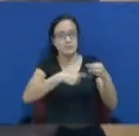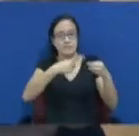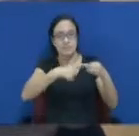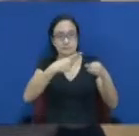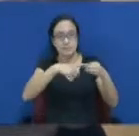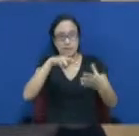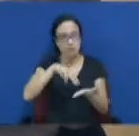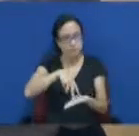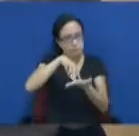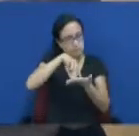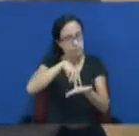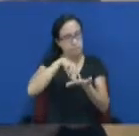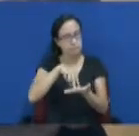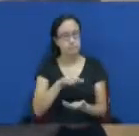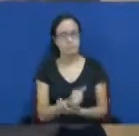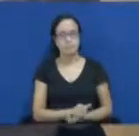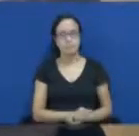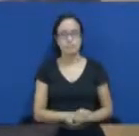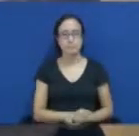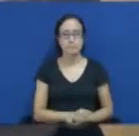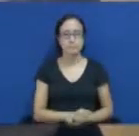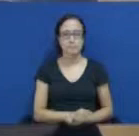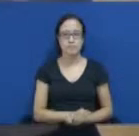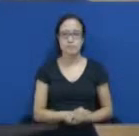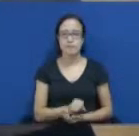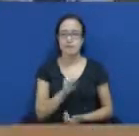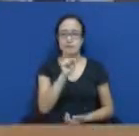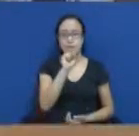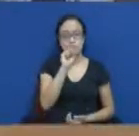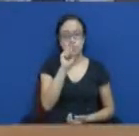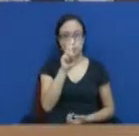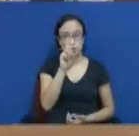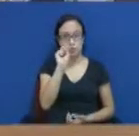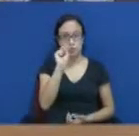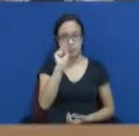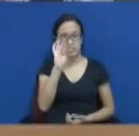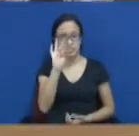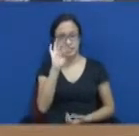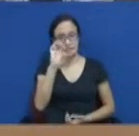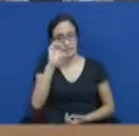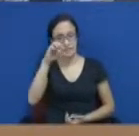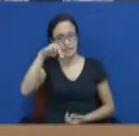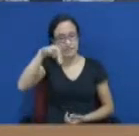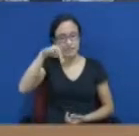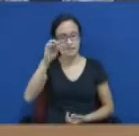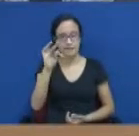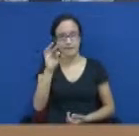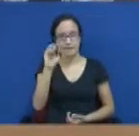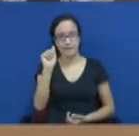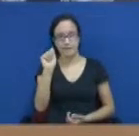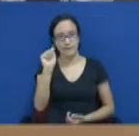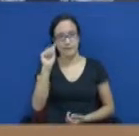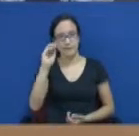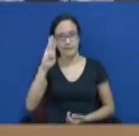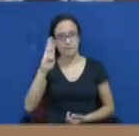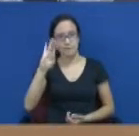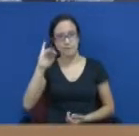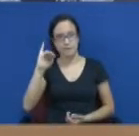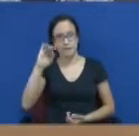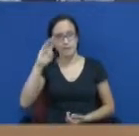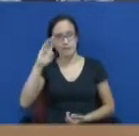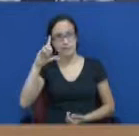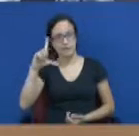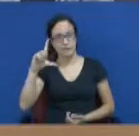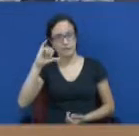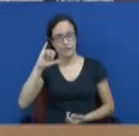ação essa que sempre me deixa muito feliz, muito à vontade, pela sempre gentil recepção que todas as vereadoras e os